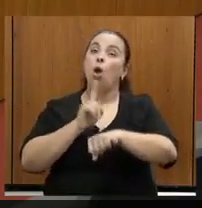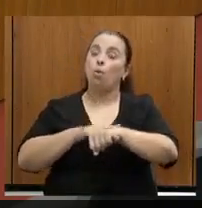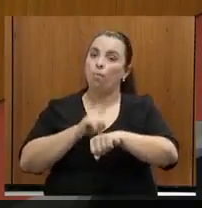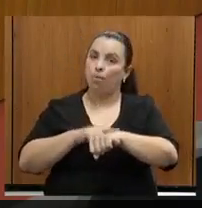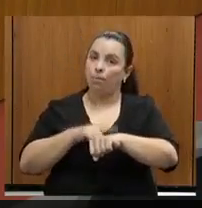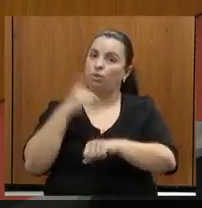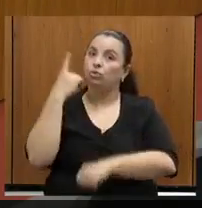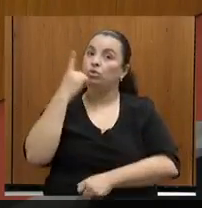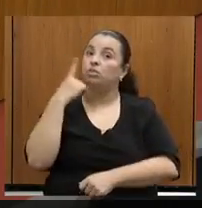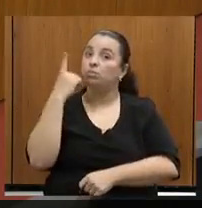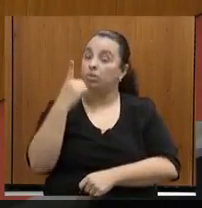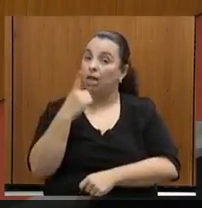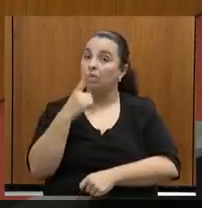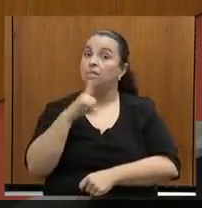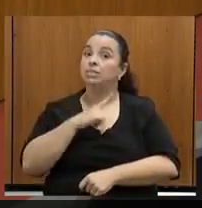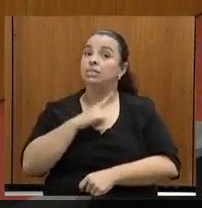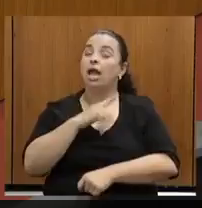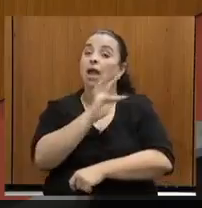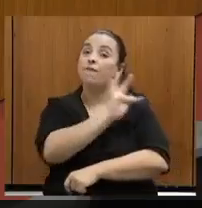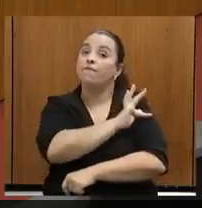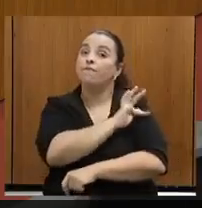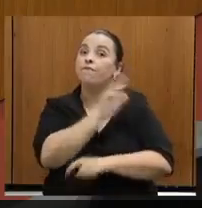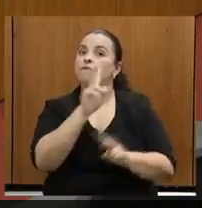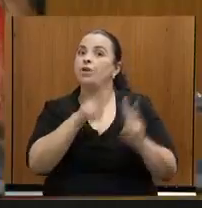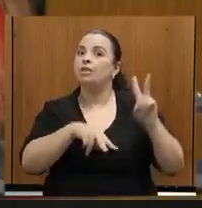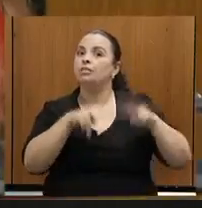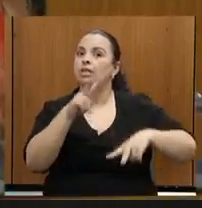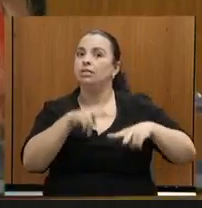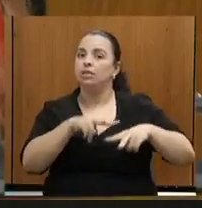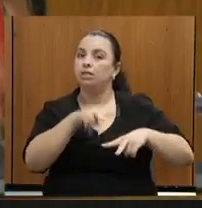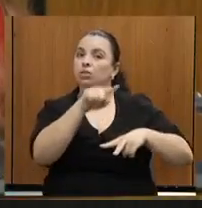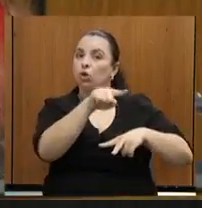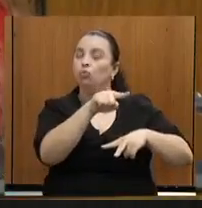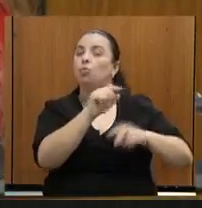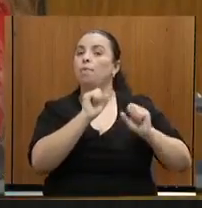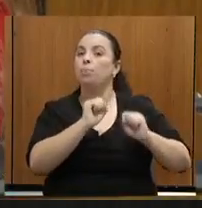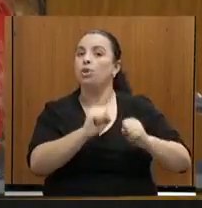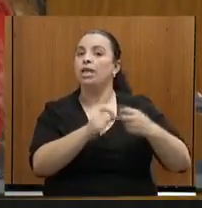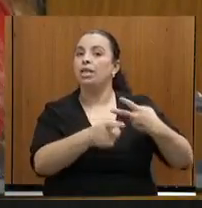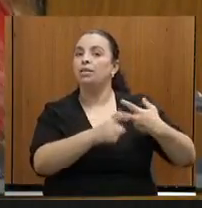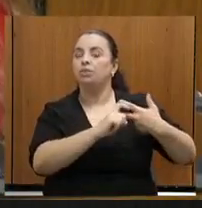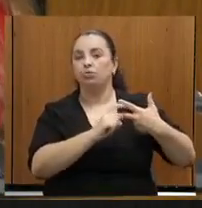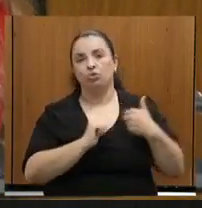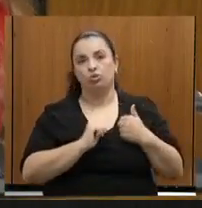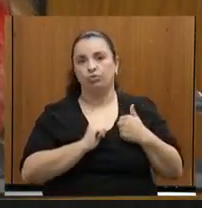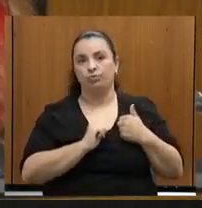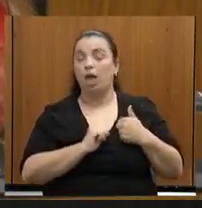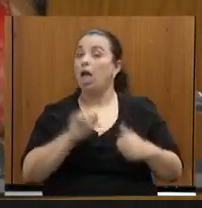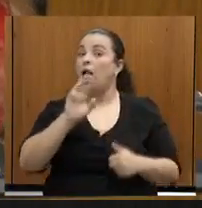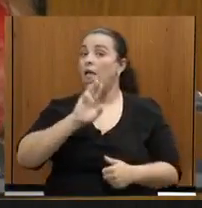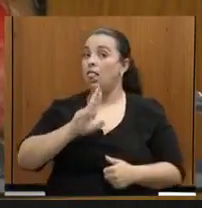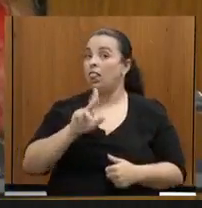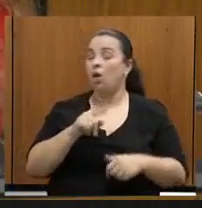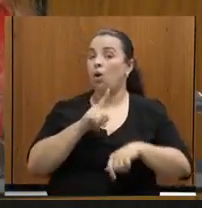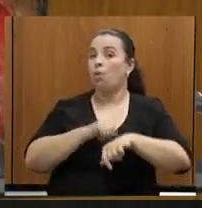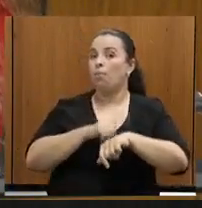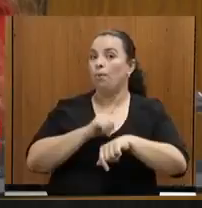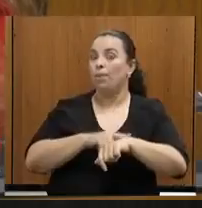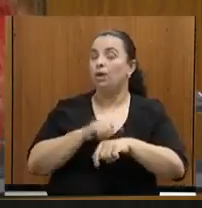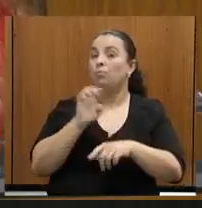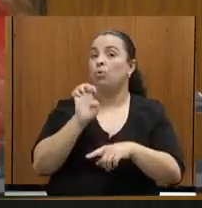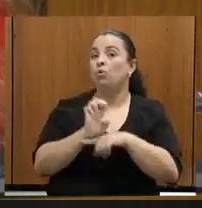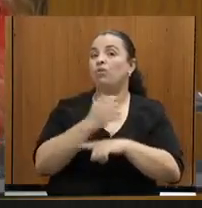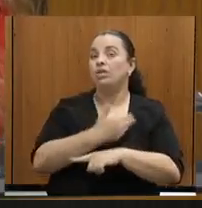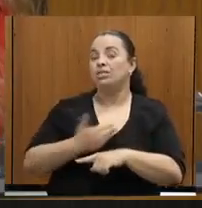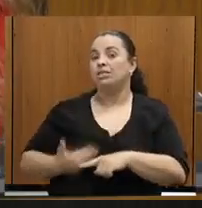fazem o processo de fiscalização do poder executivo. Não é o momento para o governo do Estado dizer qual é o papel